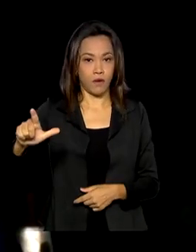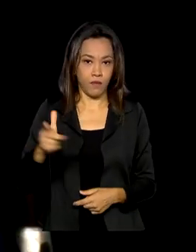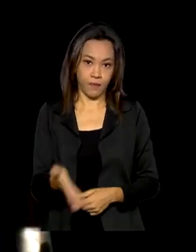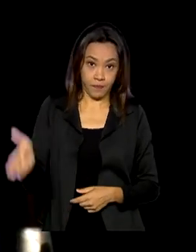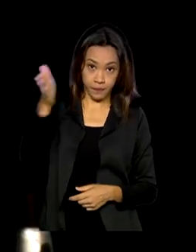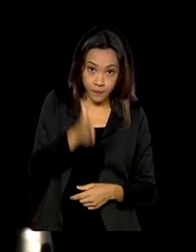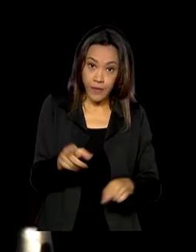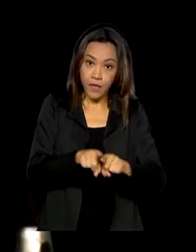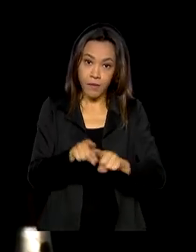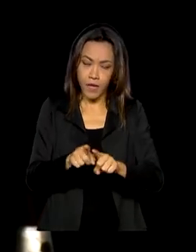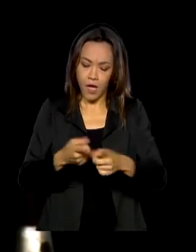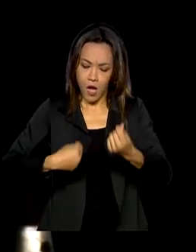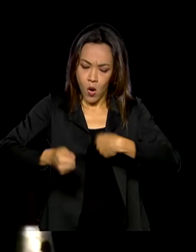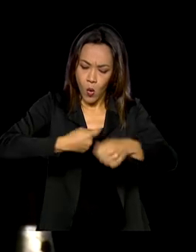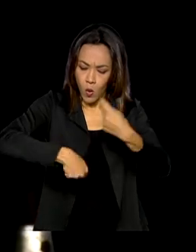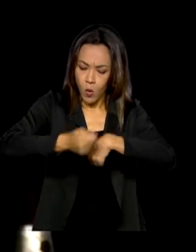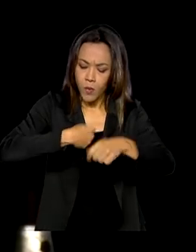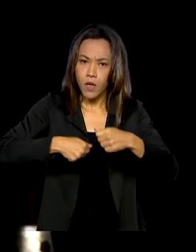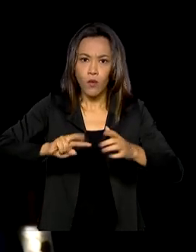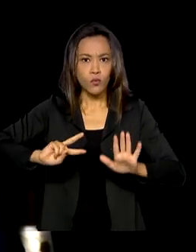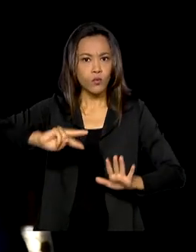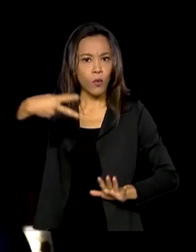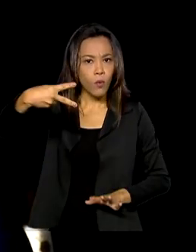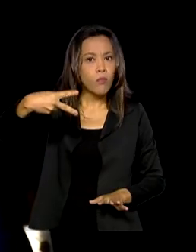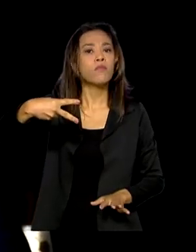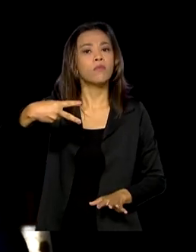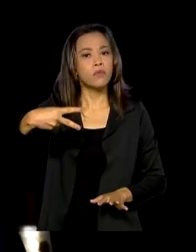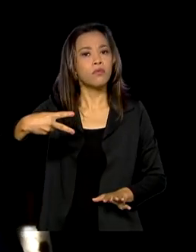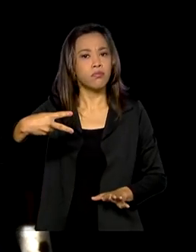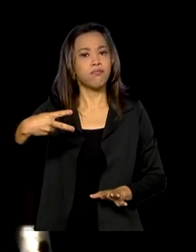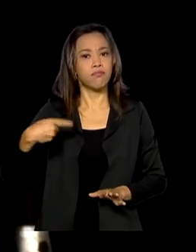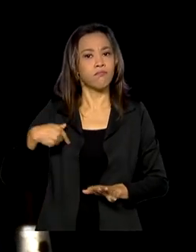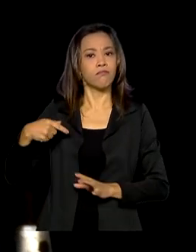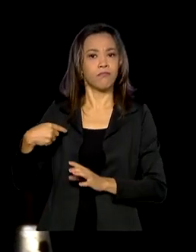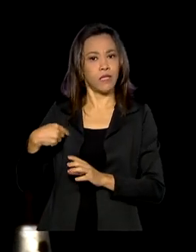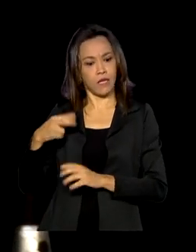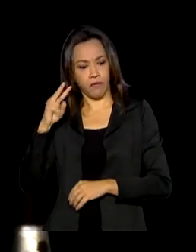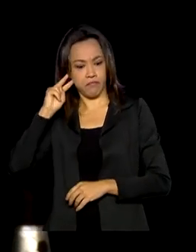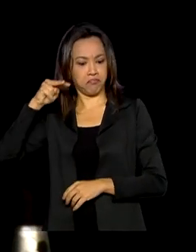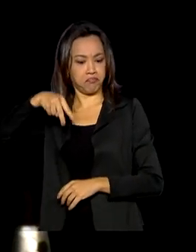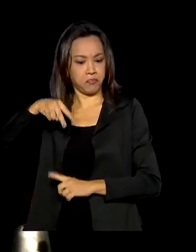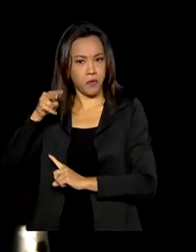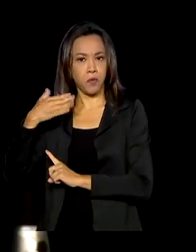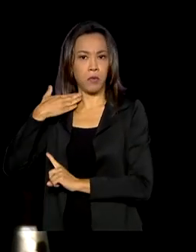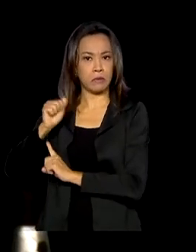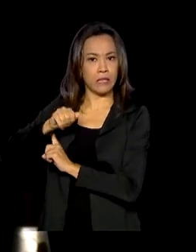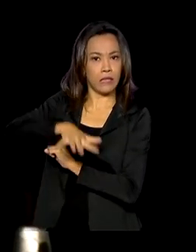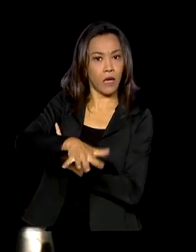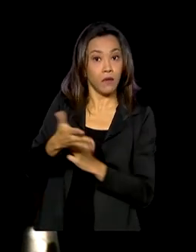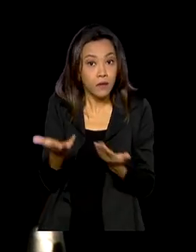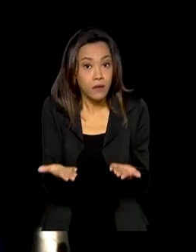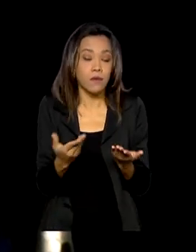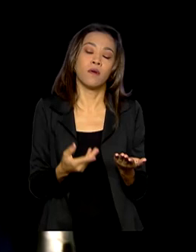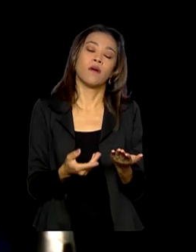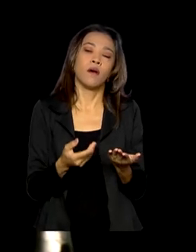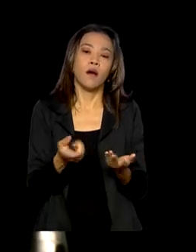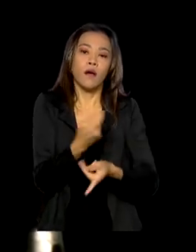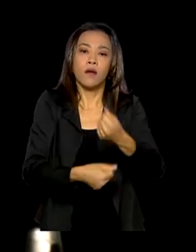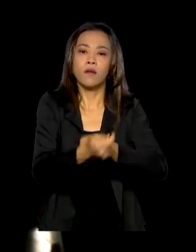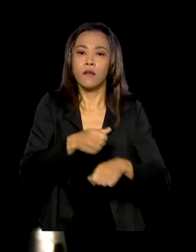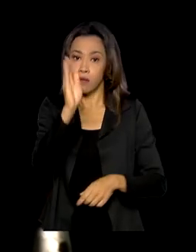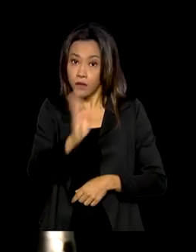atividade econômica veio o dobro do esperado pelo índice de atividade do Banco Central. Então economia brasileira está se reerguendo de novo,